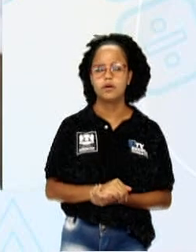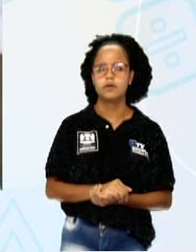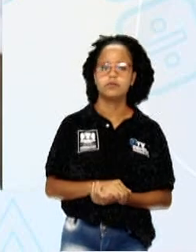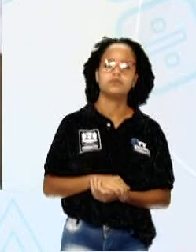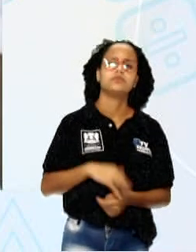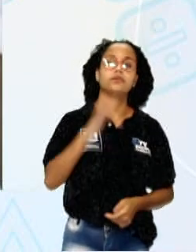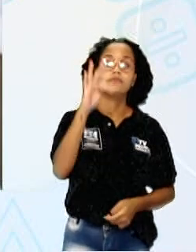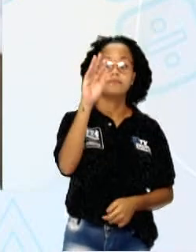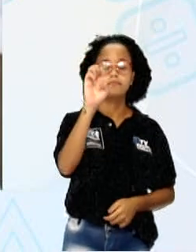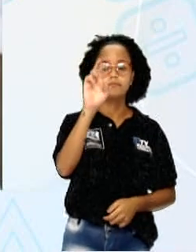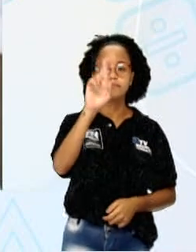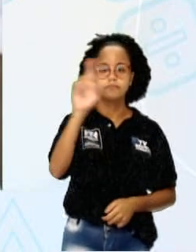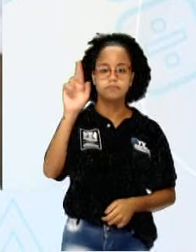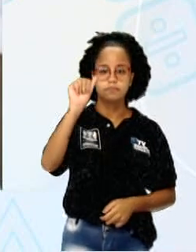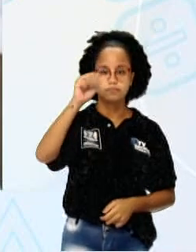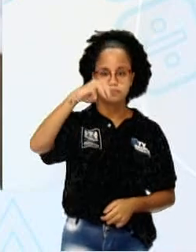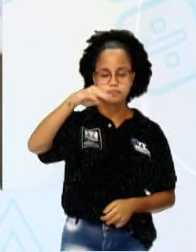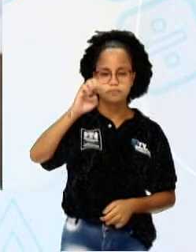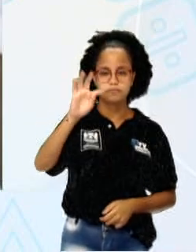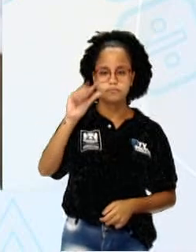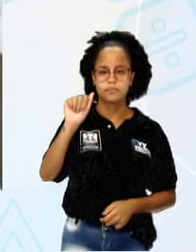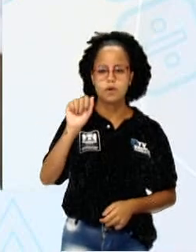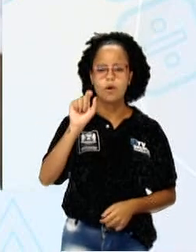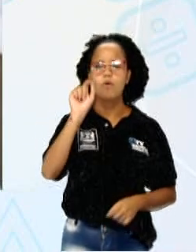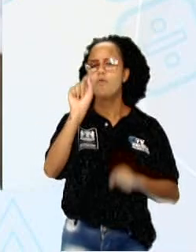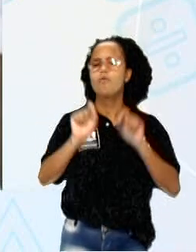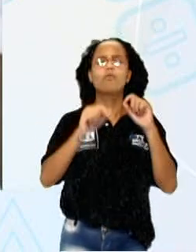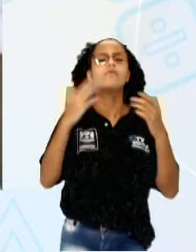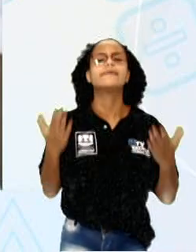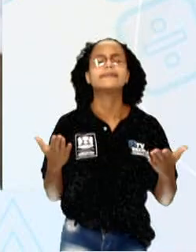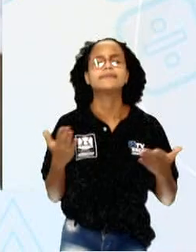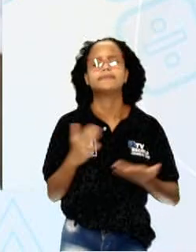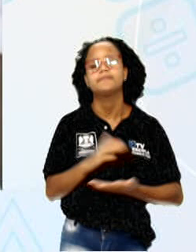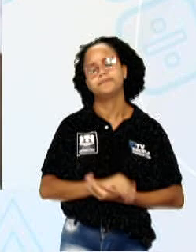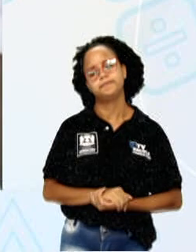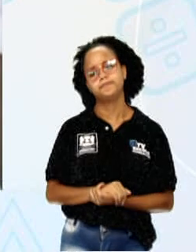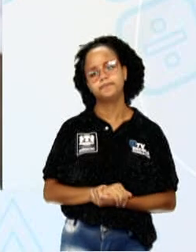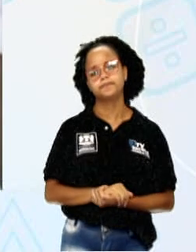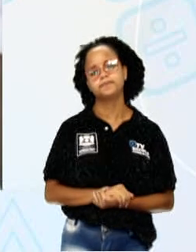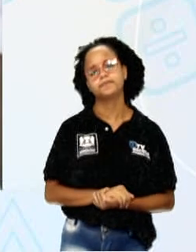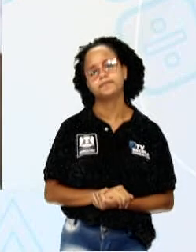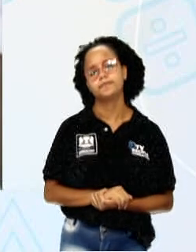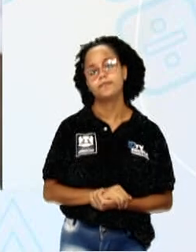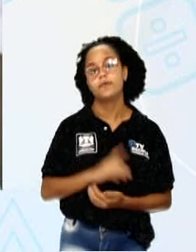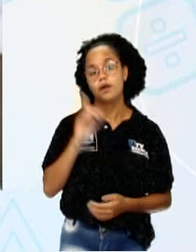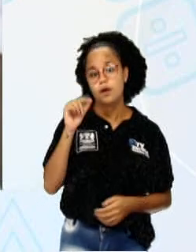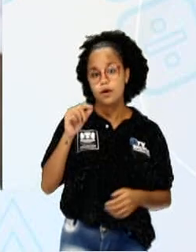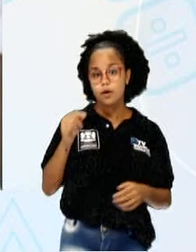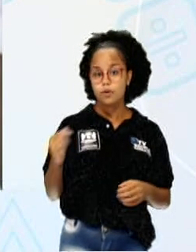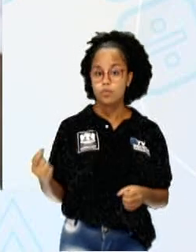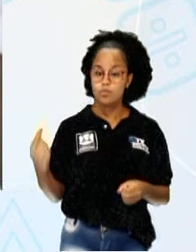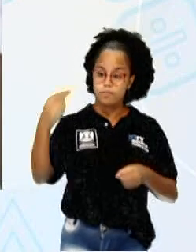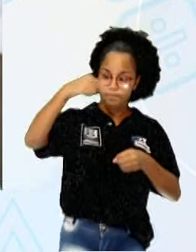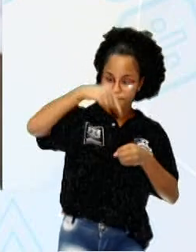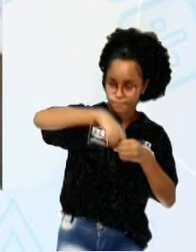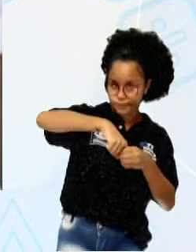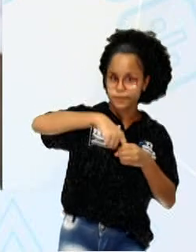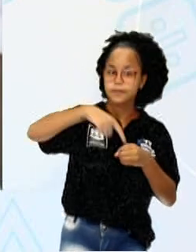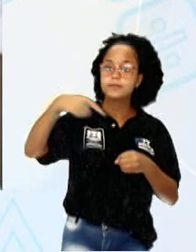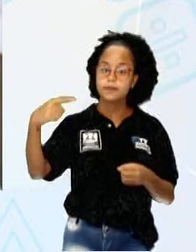Diga aí para mim qual é a ferramenta. Você diria que a ferramenta é o quê? A ferramenta aí seria o